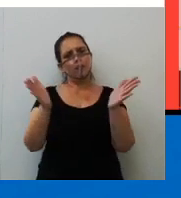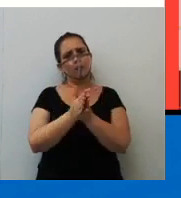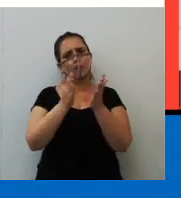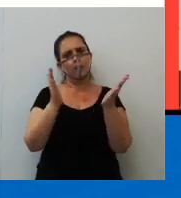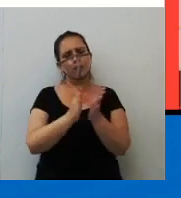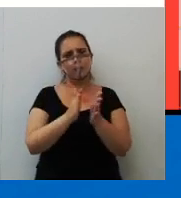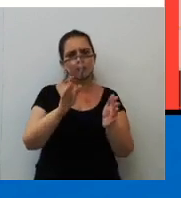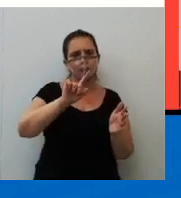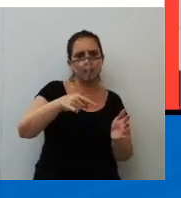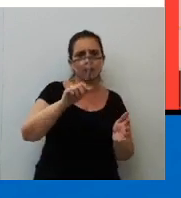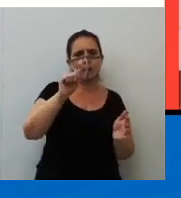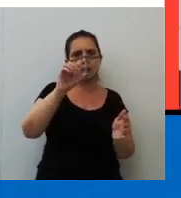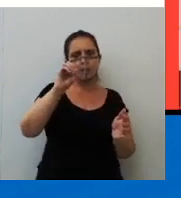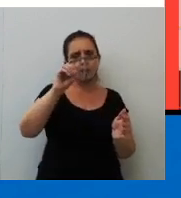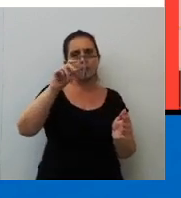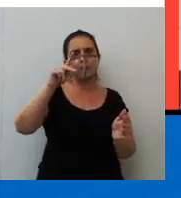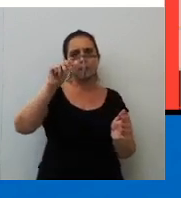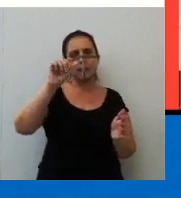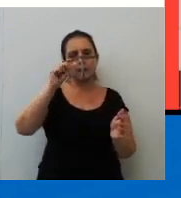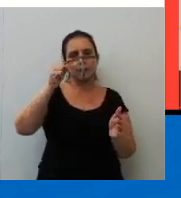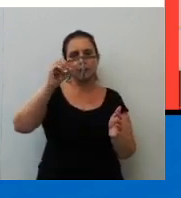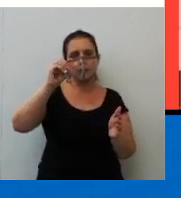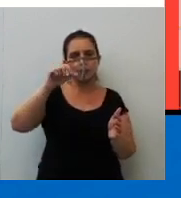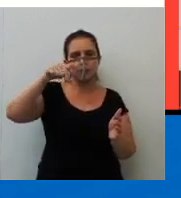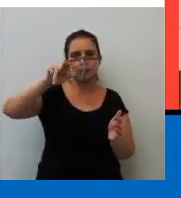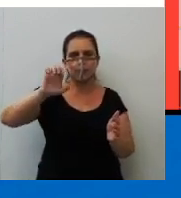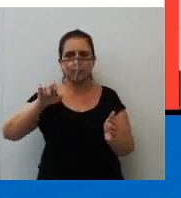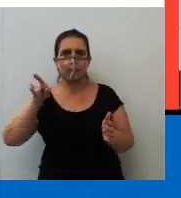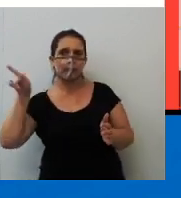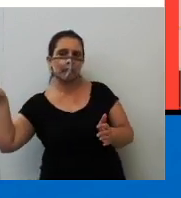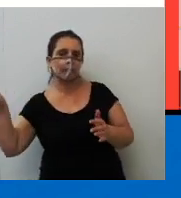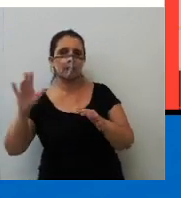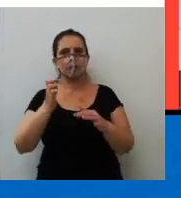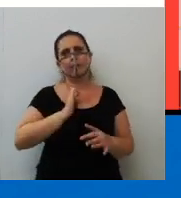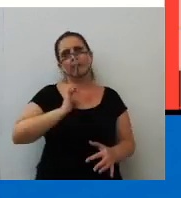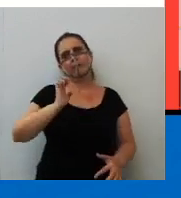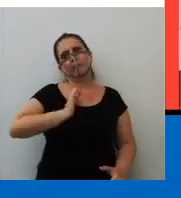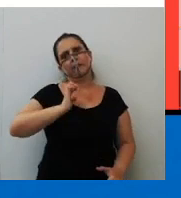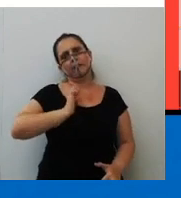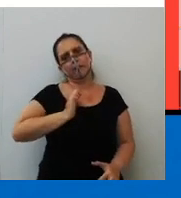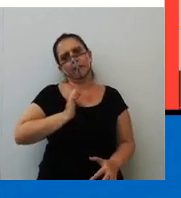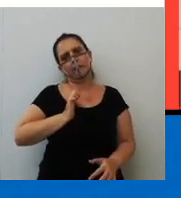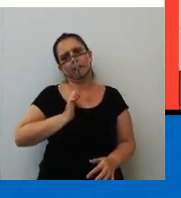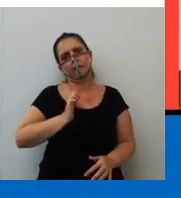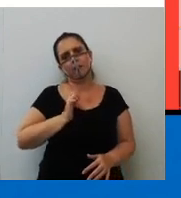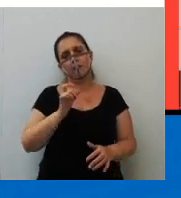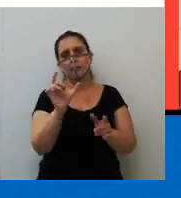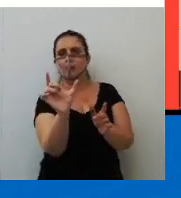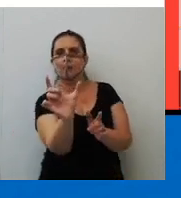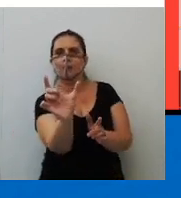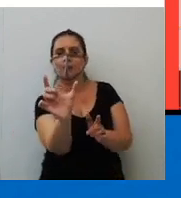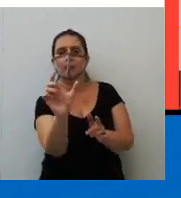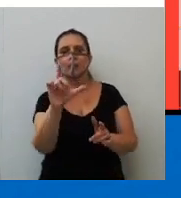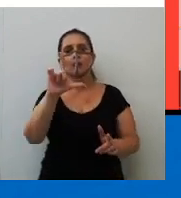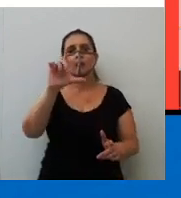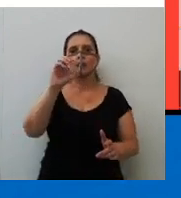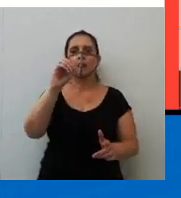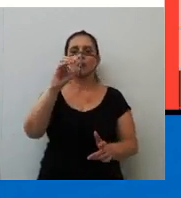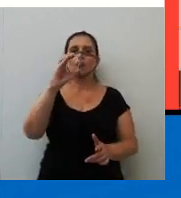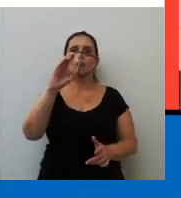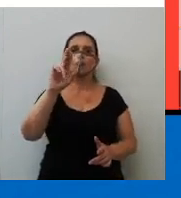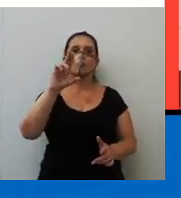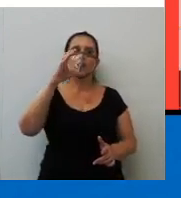que ele é rico. Ó, ao passo que... Outro elemento, outra locução